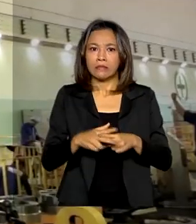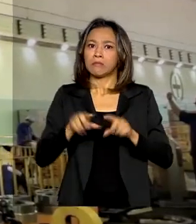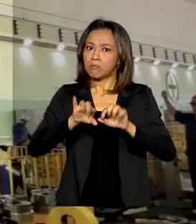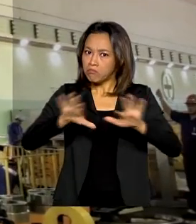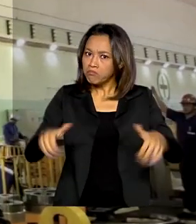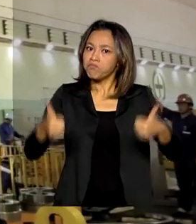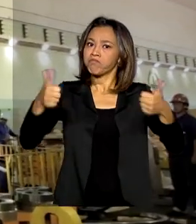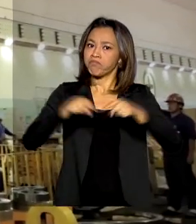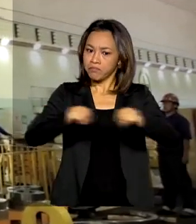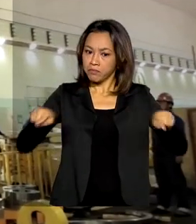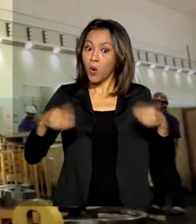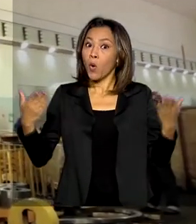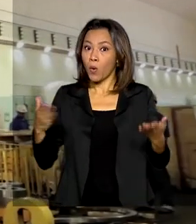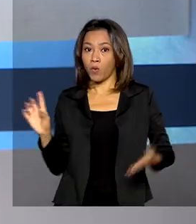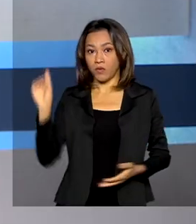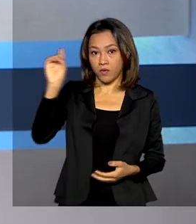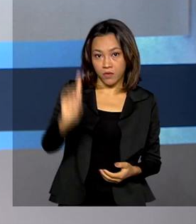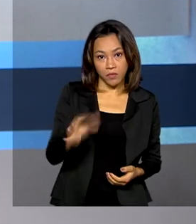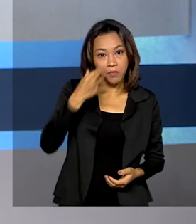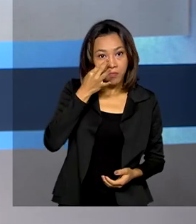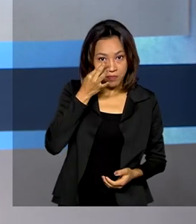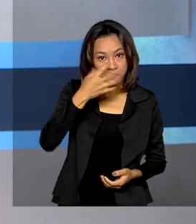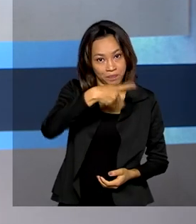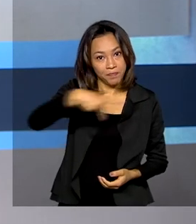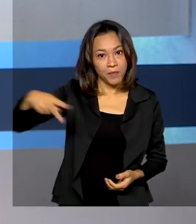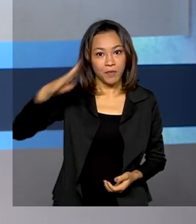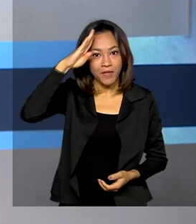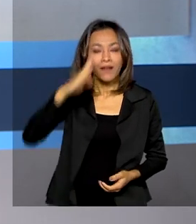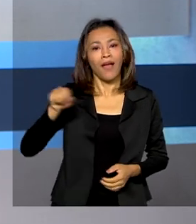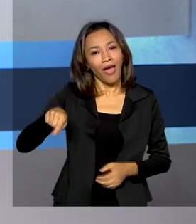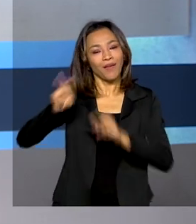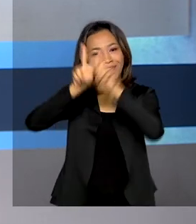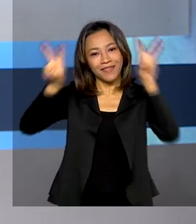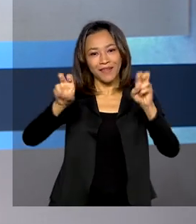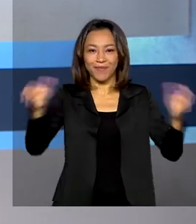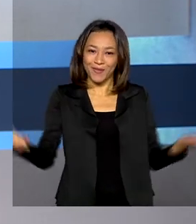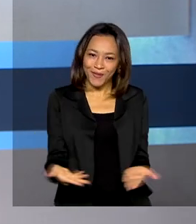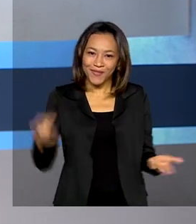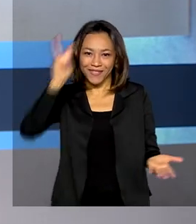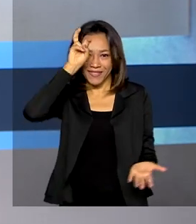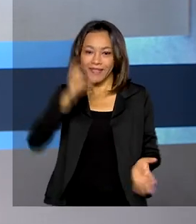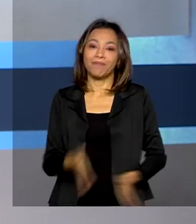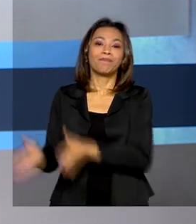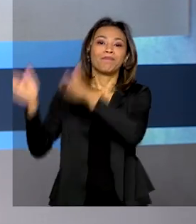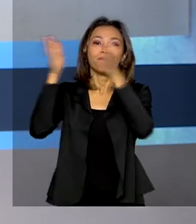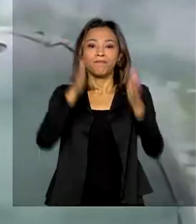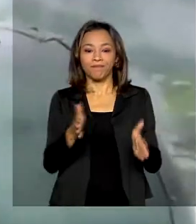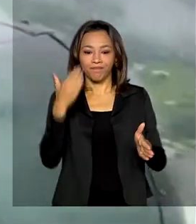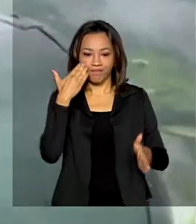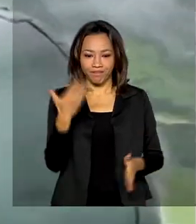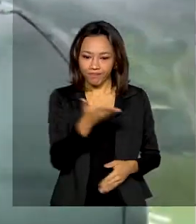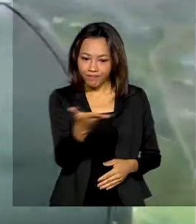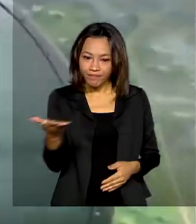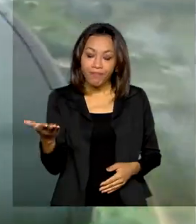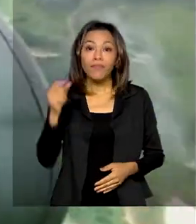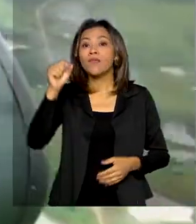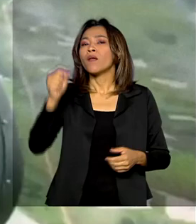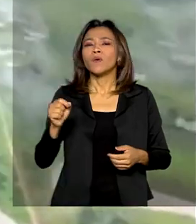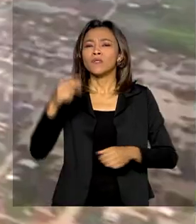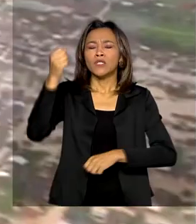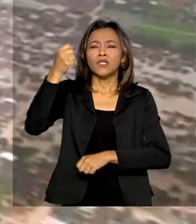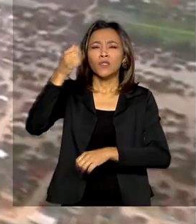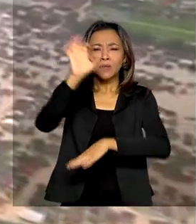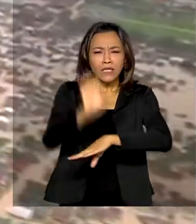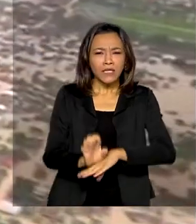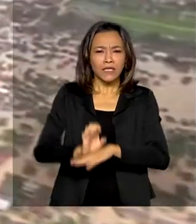Bolsonaro estará por lá hoje. Esse é um dos assuntos desta quinta-feira, e veja também. No Acre, presidente